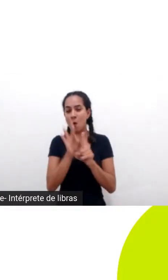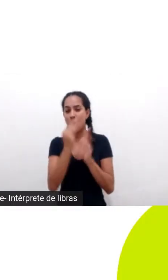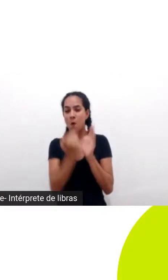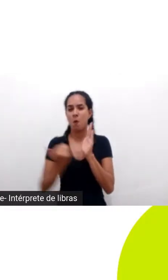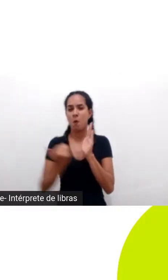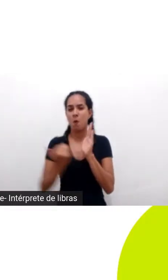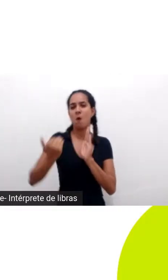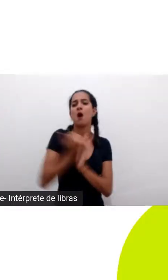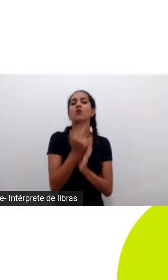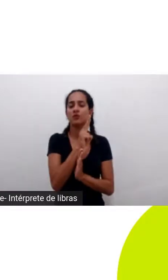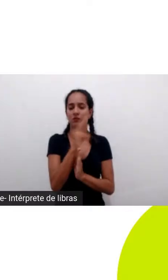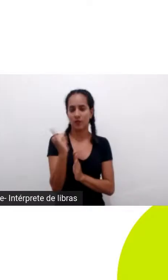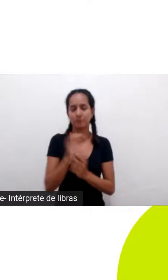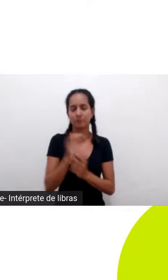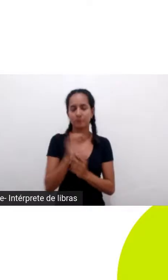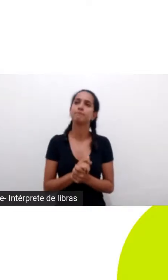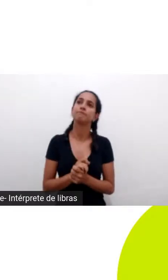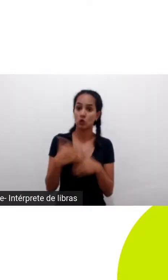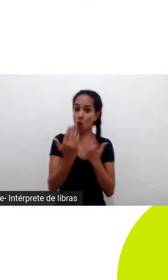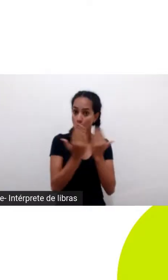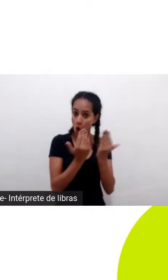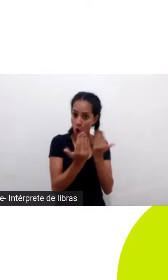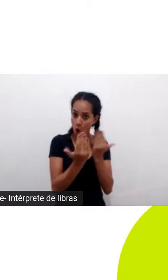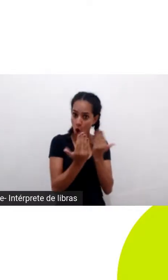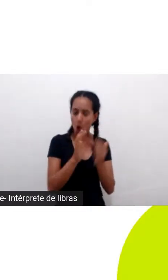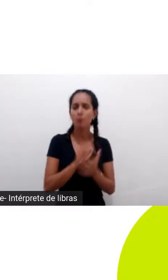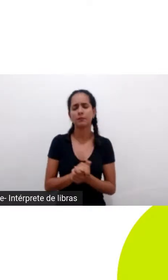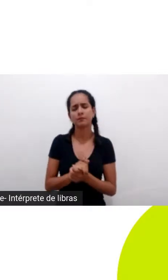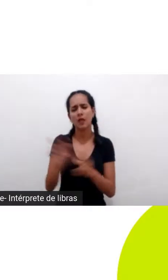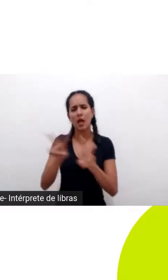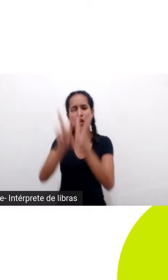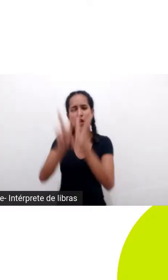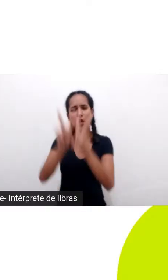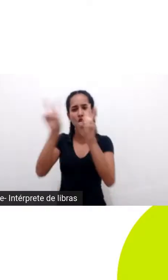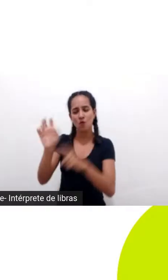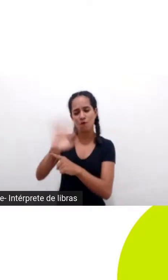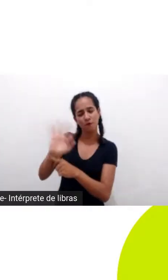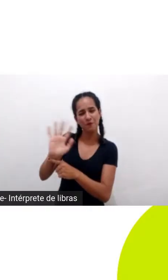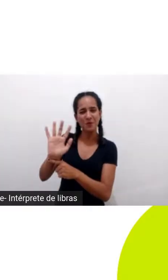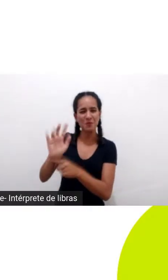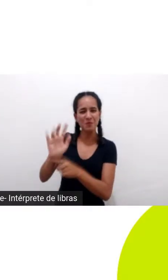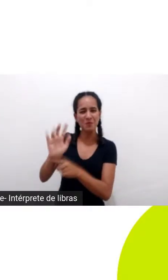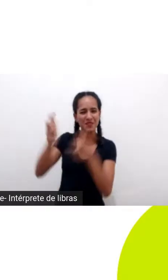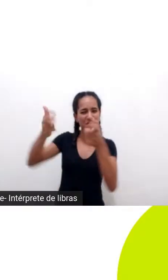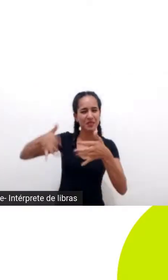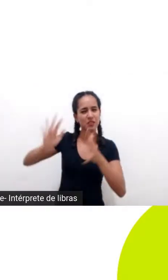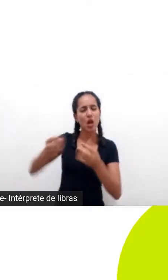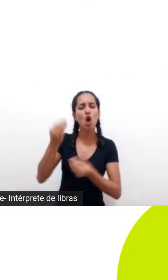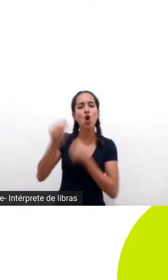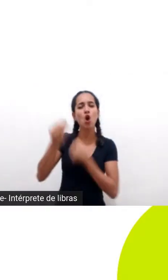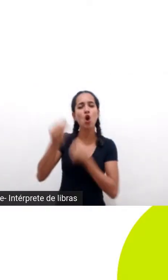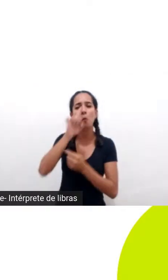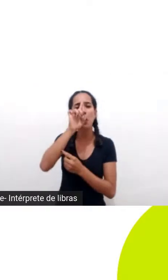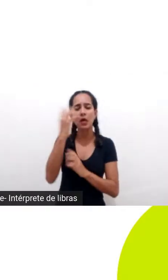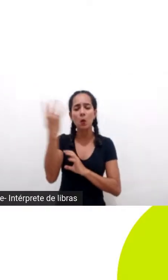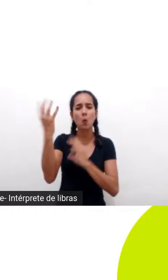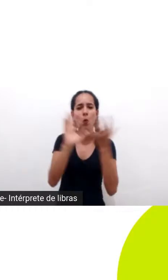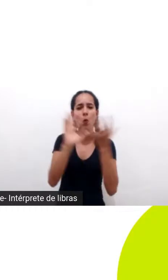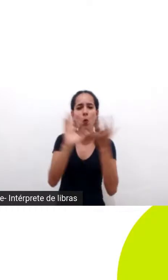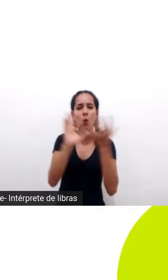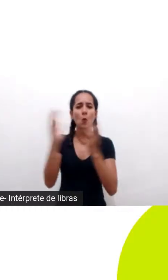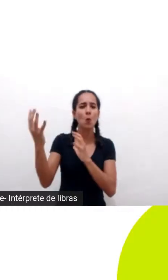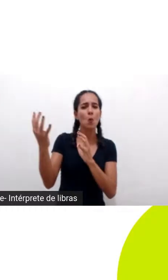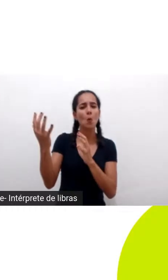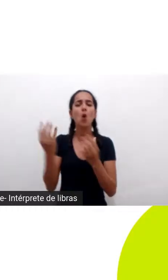e aí o filme bota a gente diante dessa pergunta como é que a gente faz para lidar com a crise climática é uma questão matemática da gente